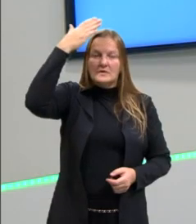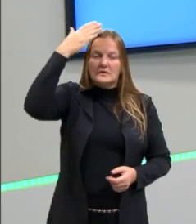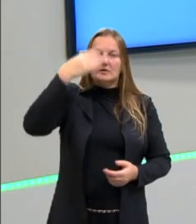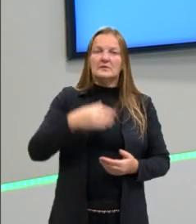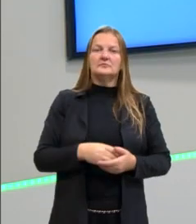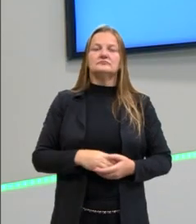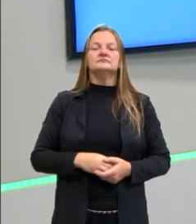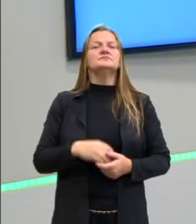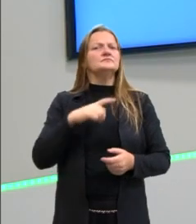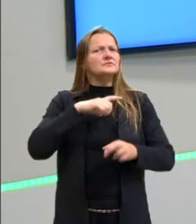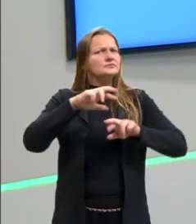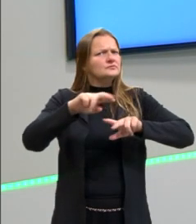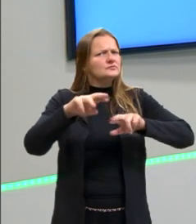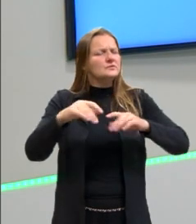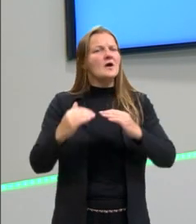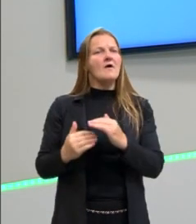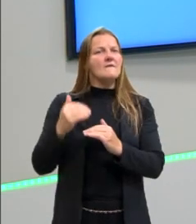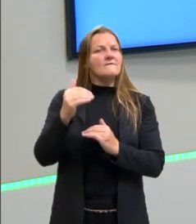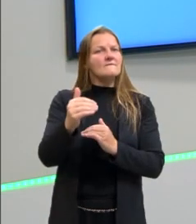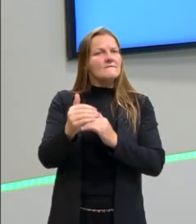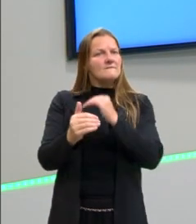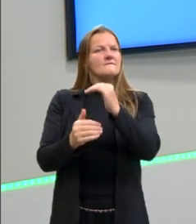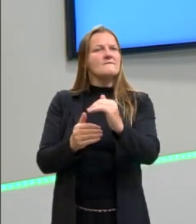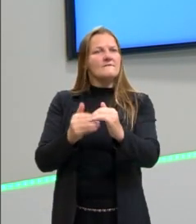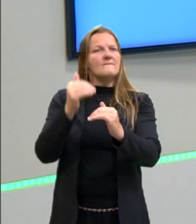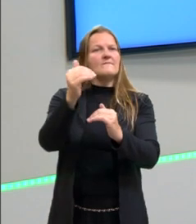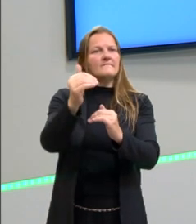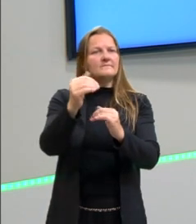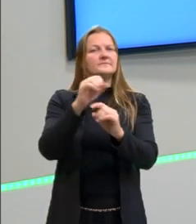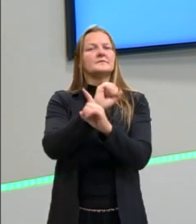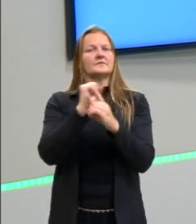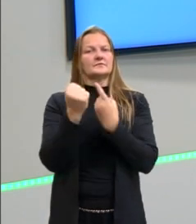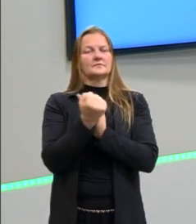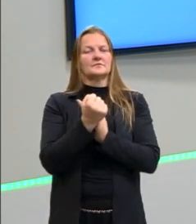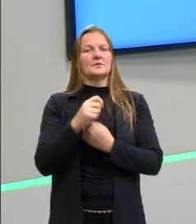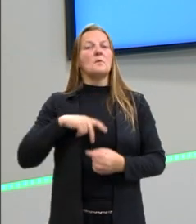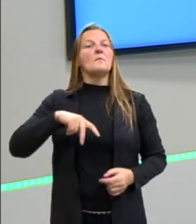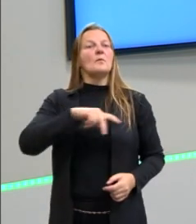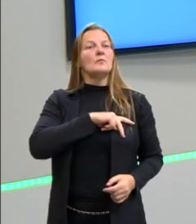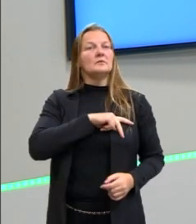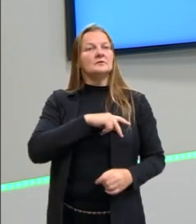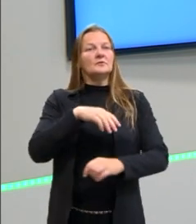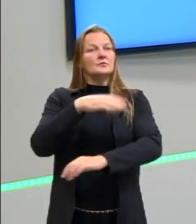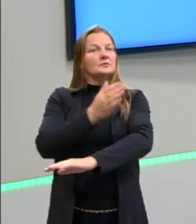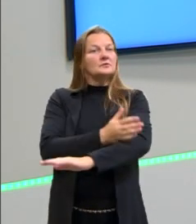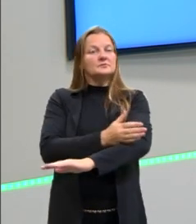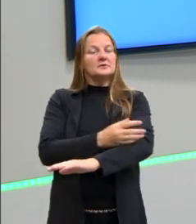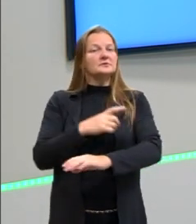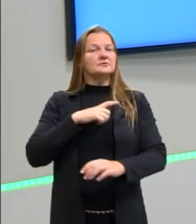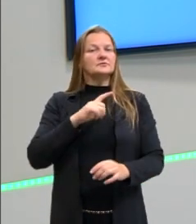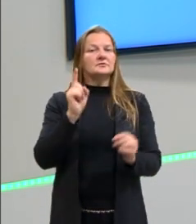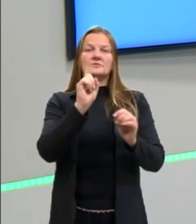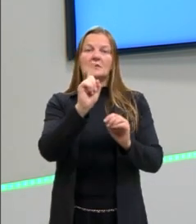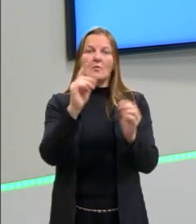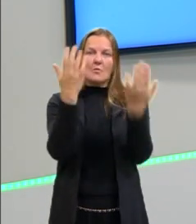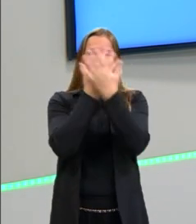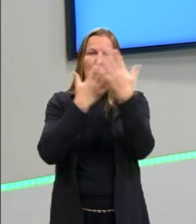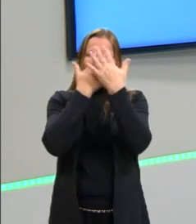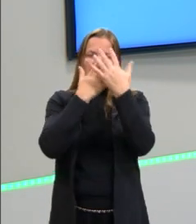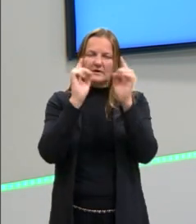tiveram avanços significativos. Então, para essas outras populações, a Idade Média não foi uma Idade das Trevas.